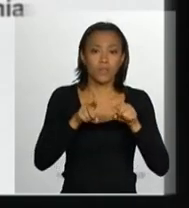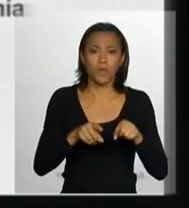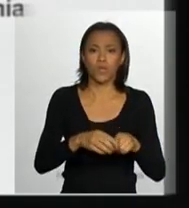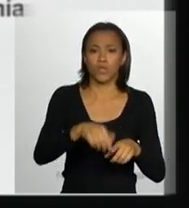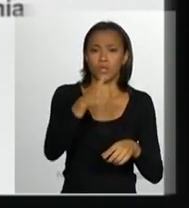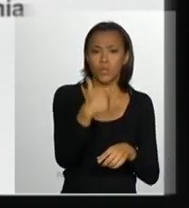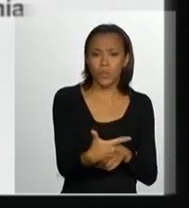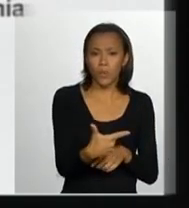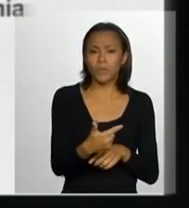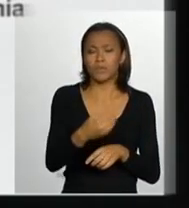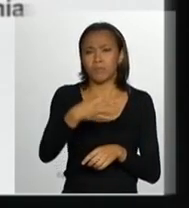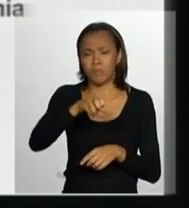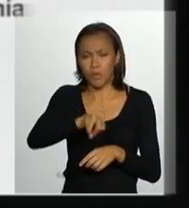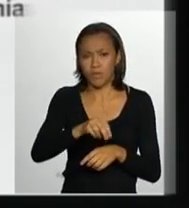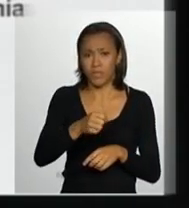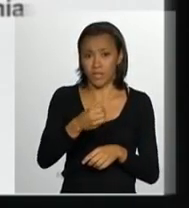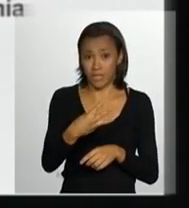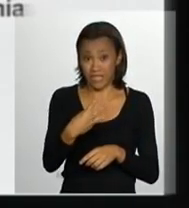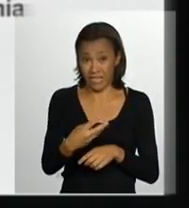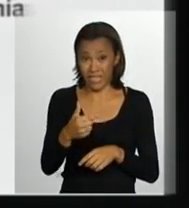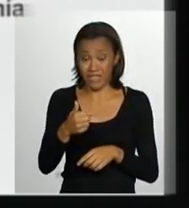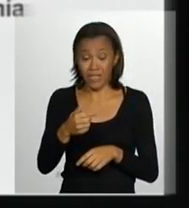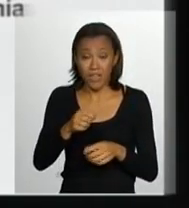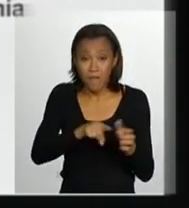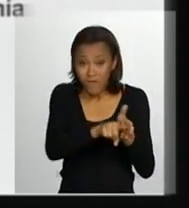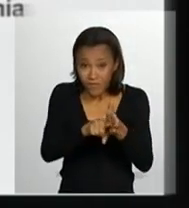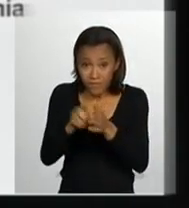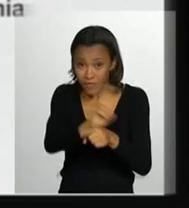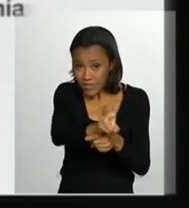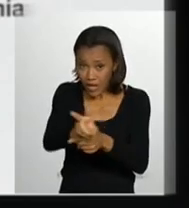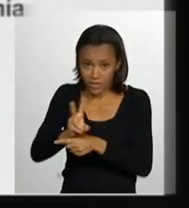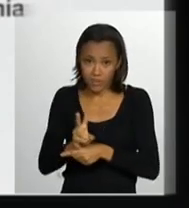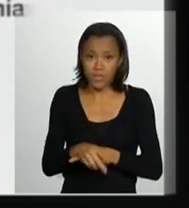.263.017 procedimentos de fiscalização,